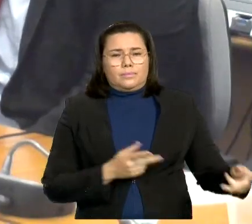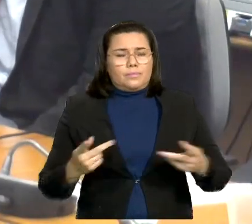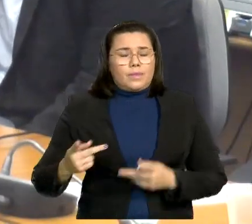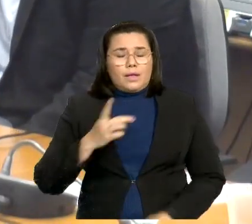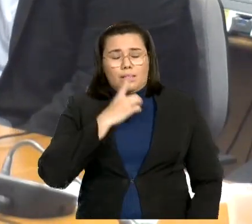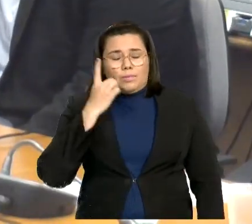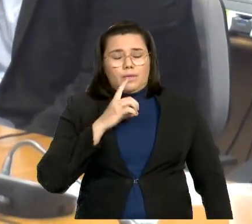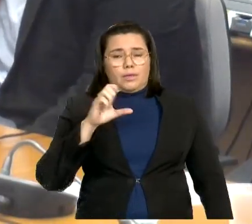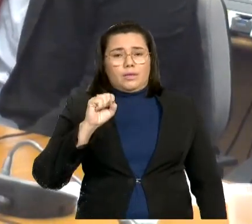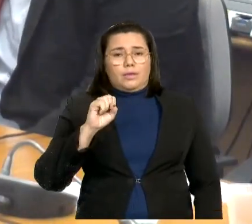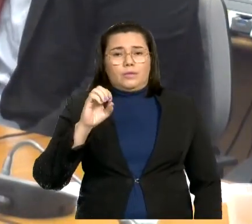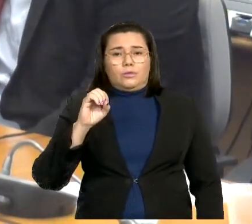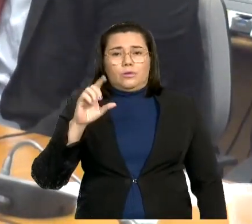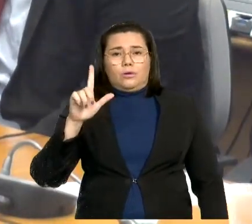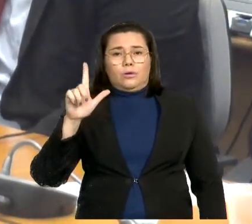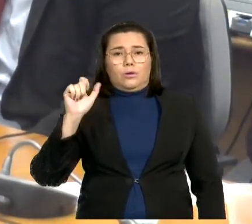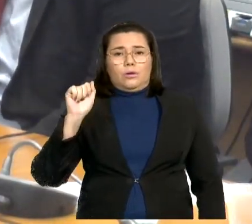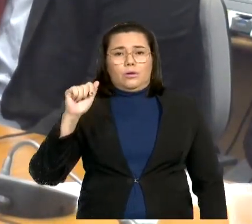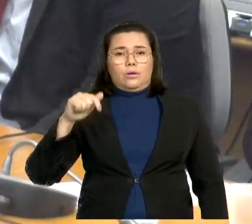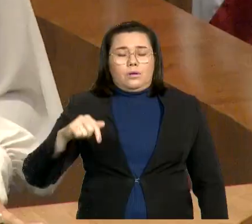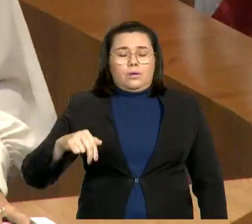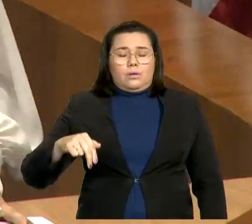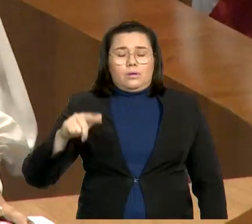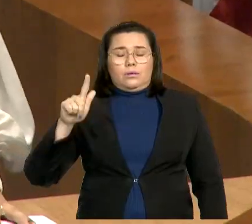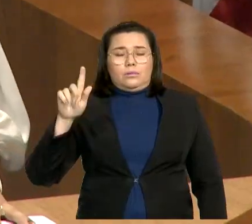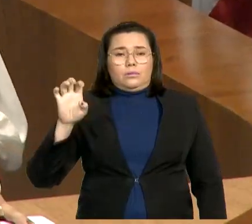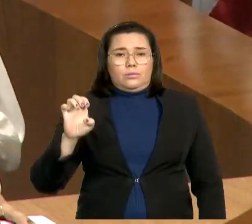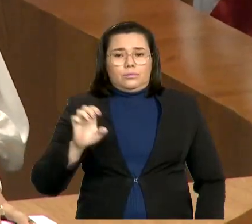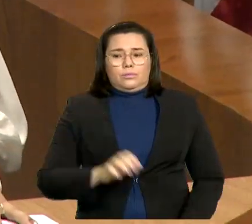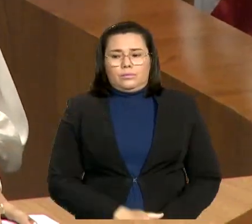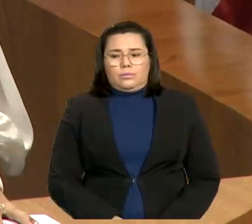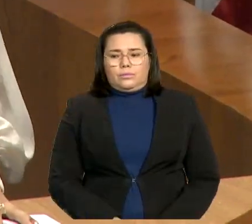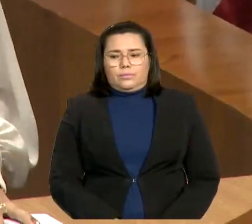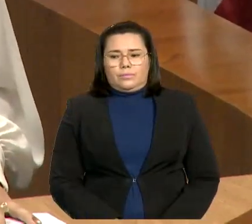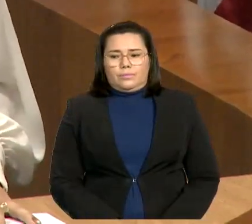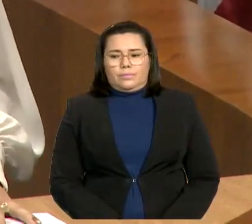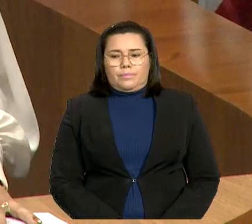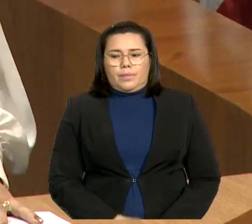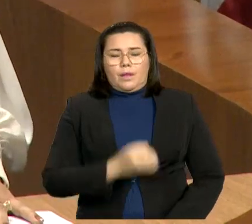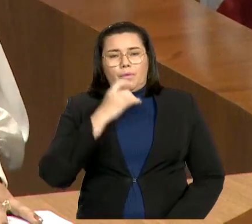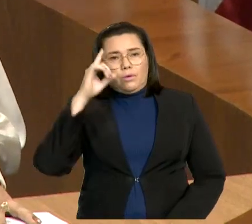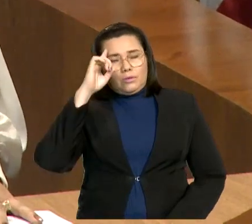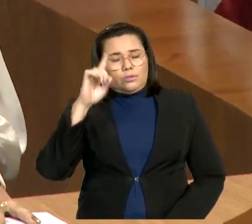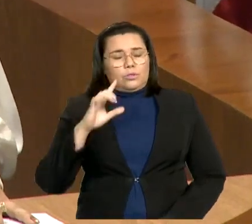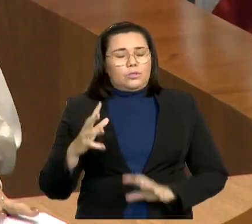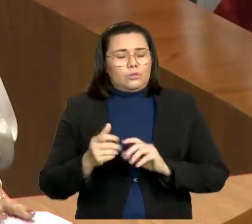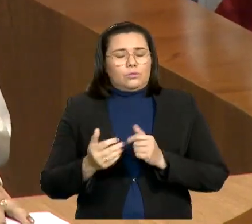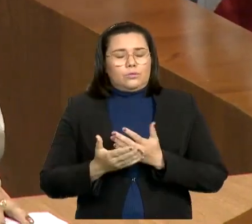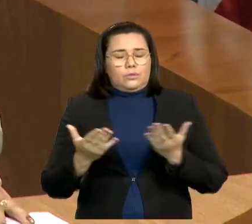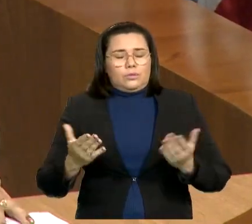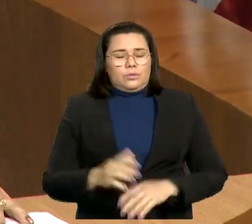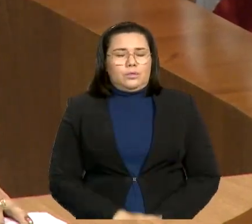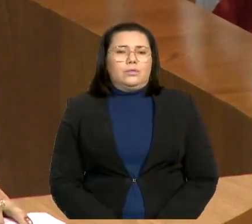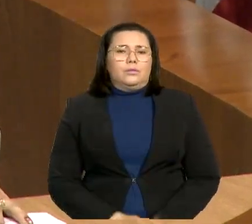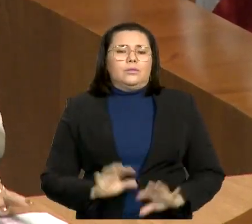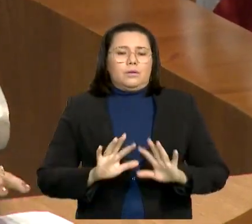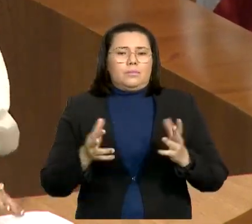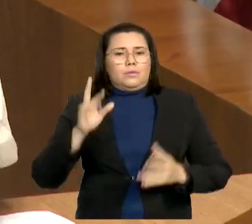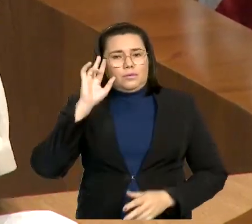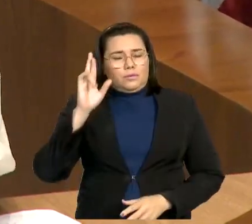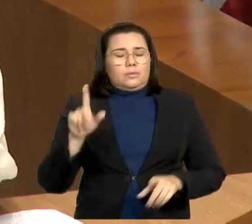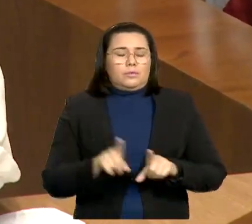Bom dia a todos, cumprimentar a nossa presidente Iracema Valle, demais membros da mesa, meus colegas deputados,